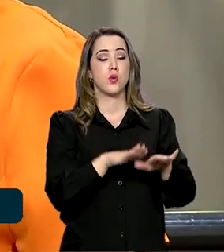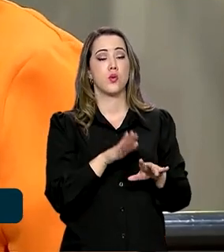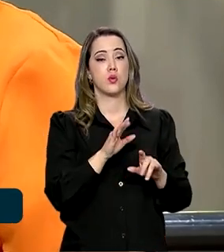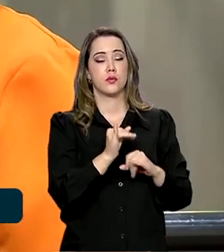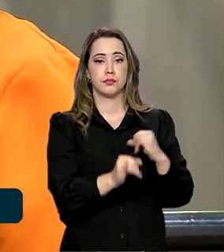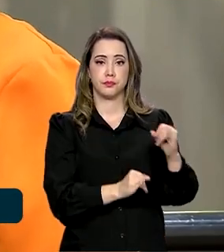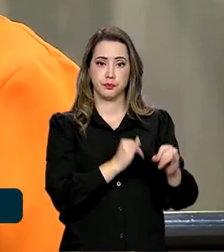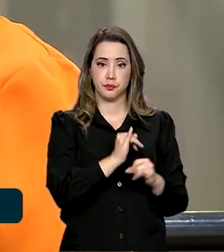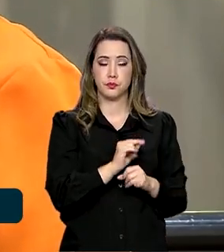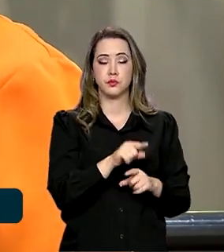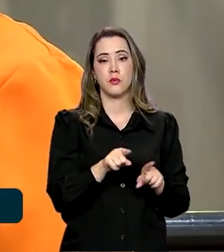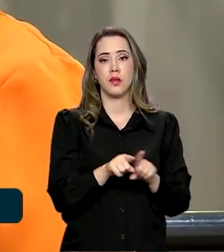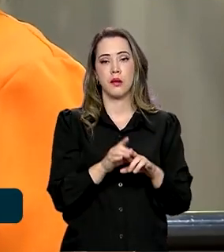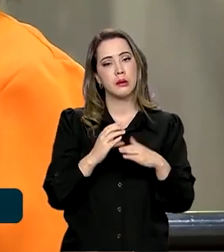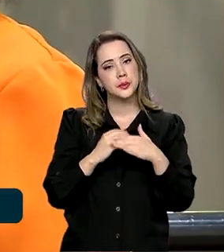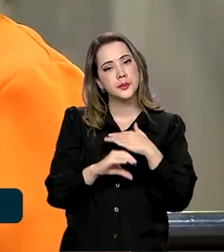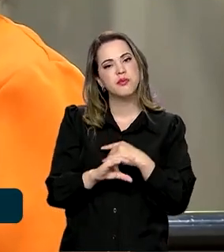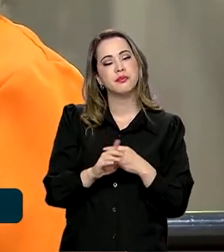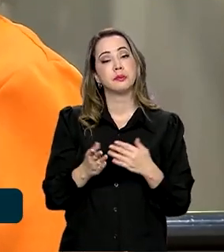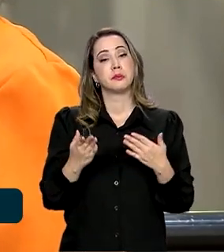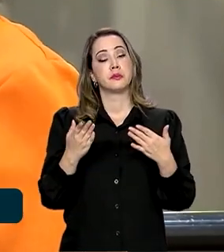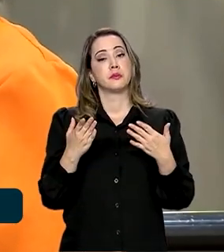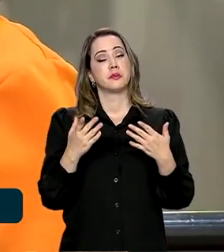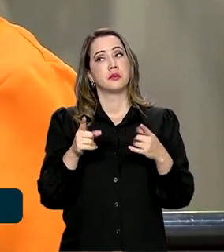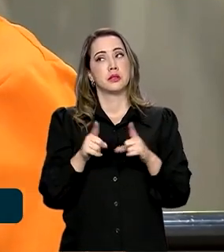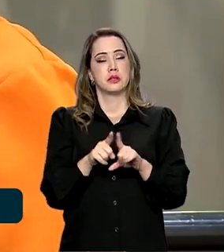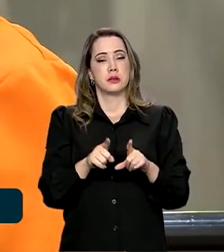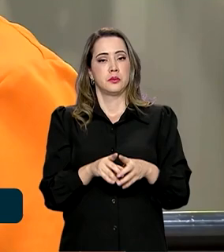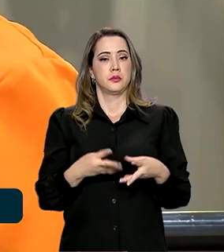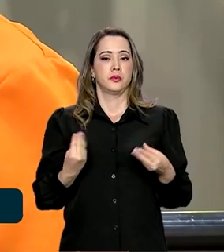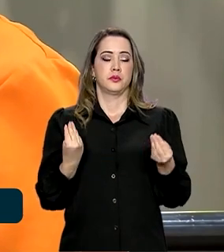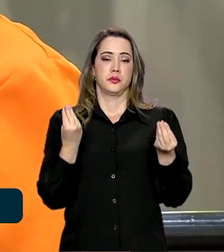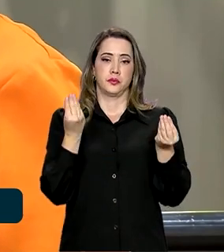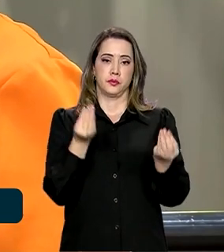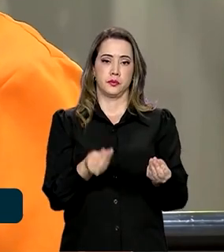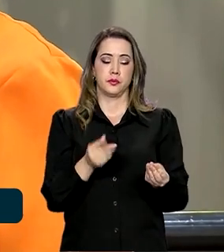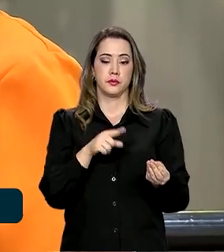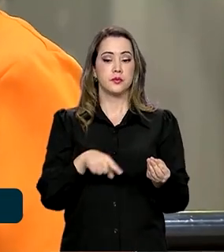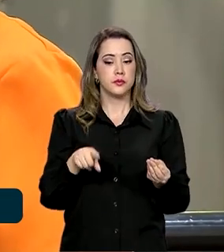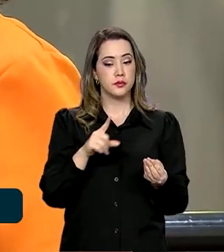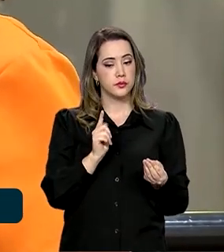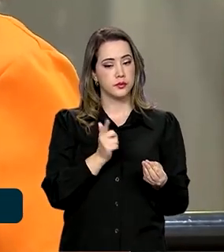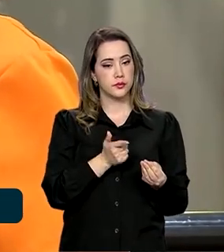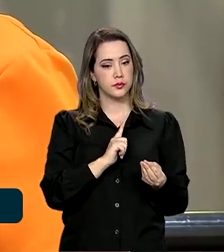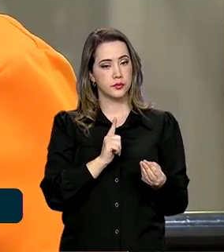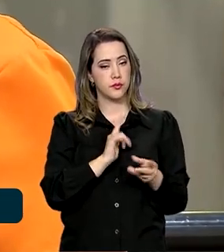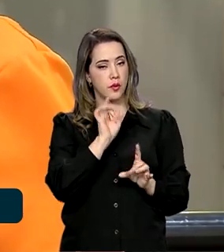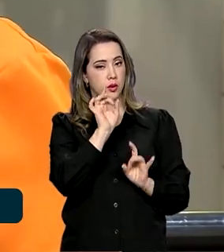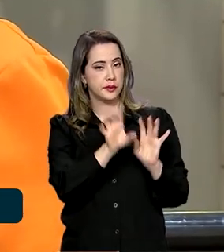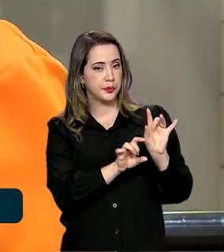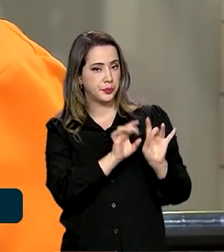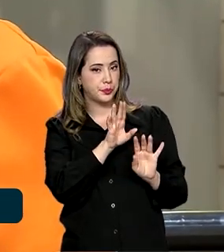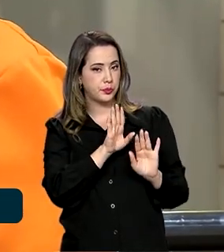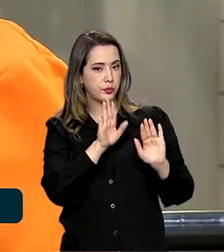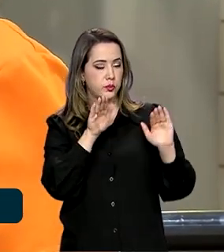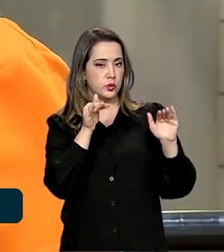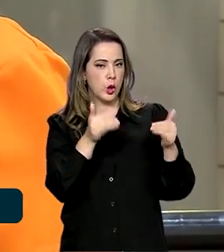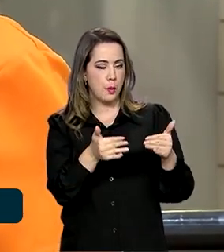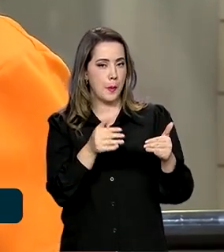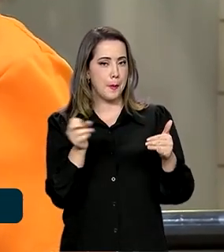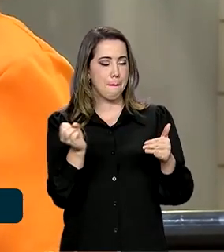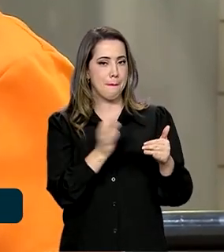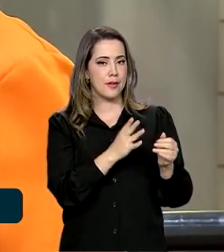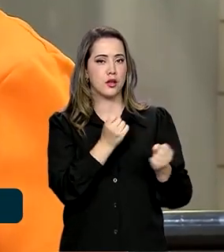Nós vamos colocar recursos também para a gente garantir que tem especificamente para a